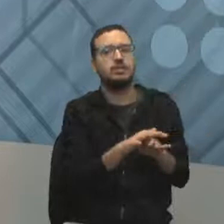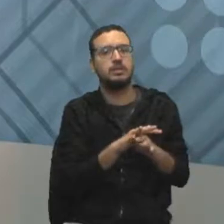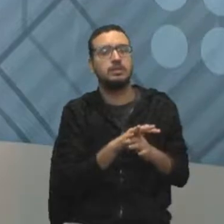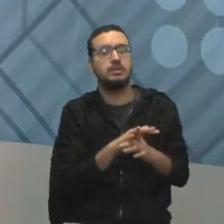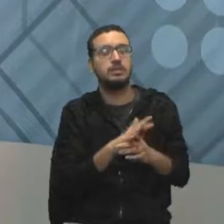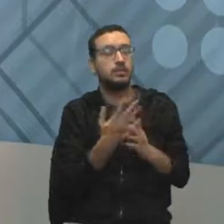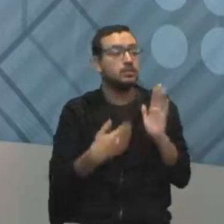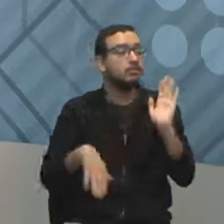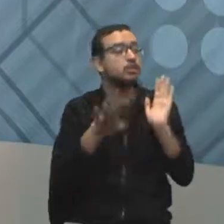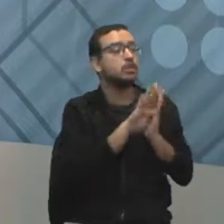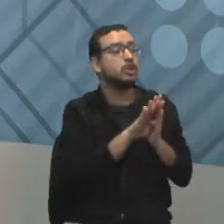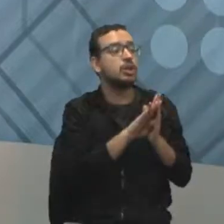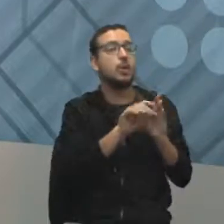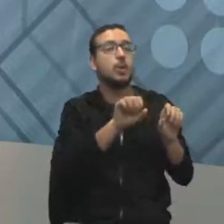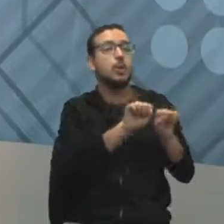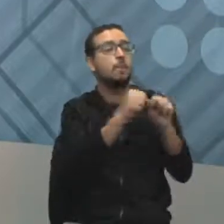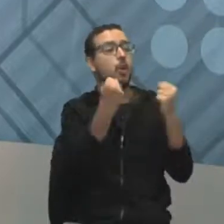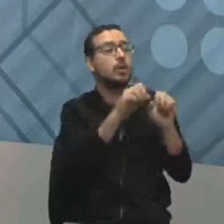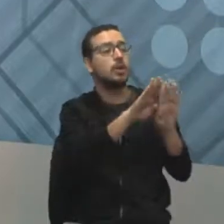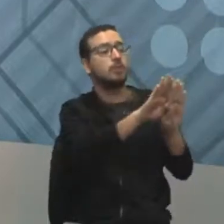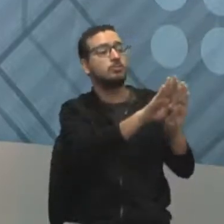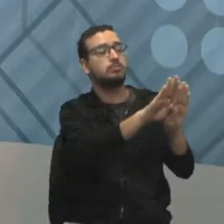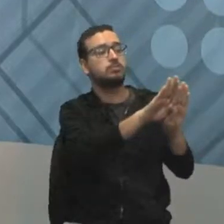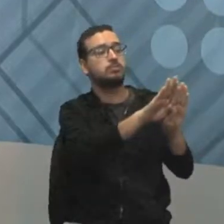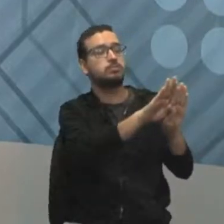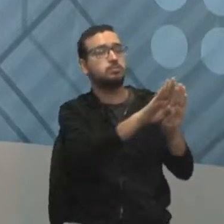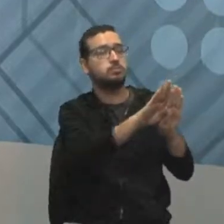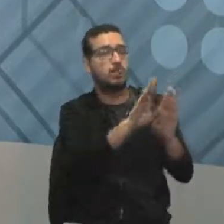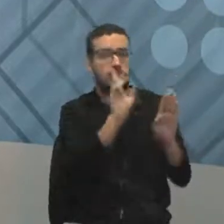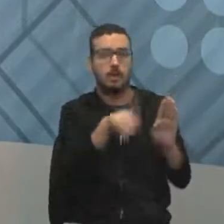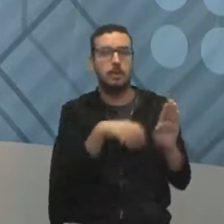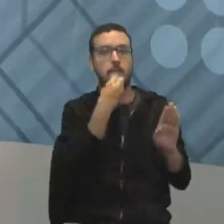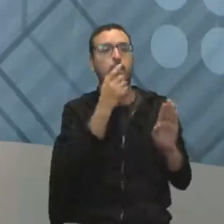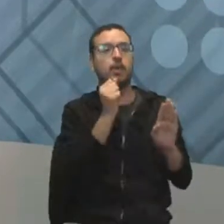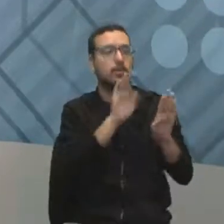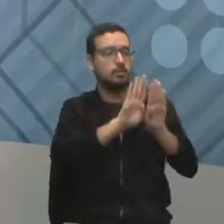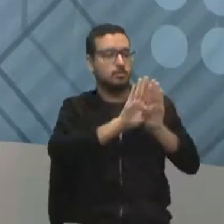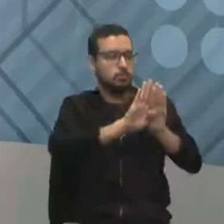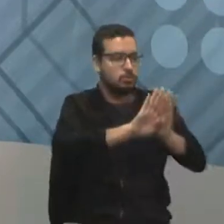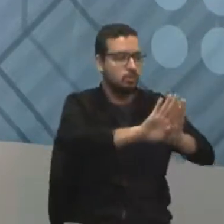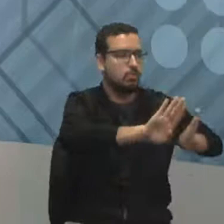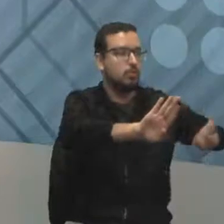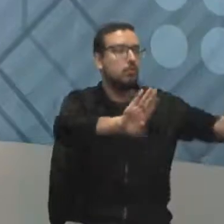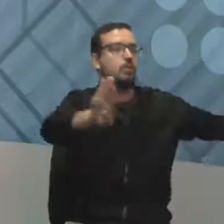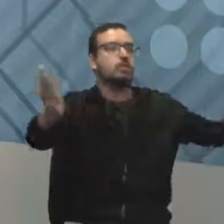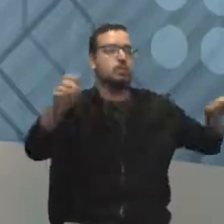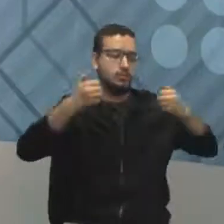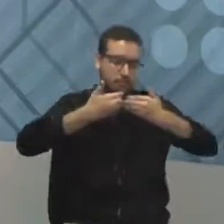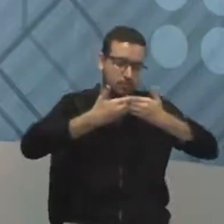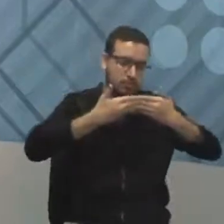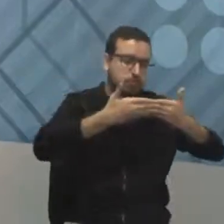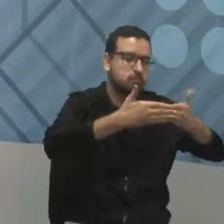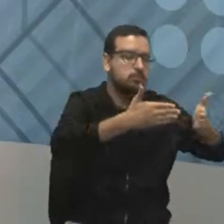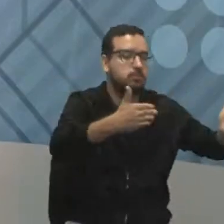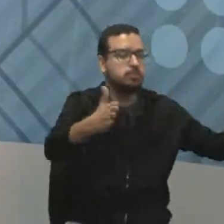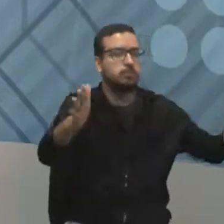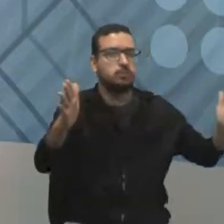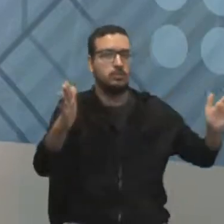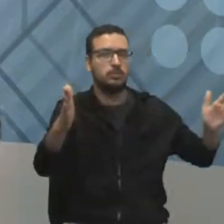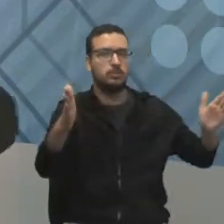eu chego naquele portão e a ideia é que a gente encoste no portão e ele abra. Correto? Ele vai ter que abrir na hora,